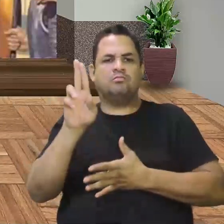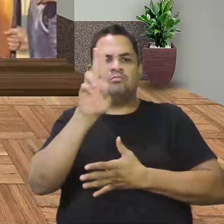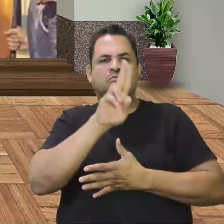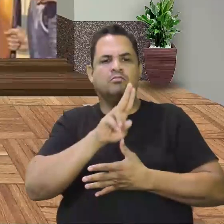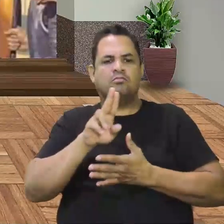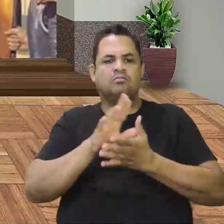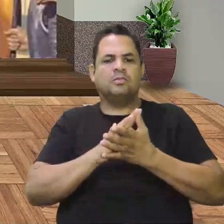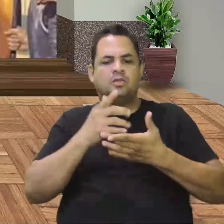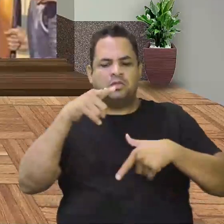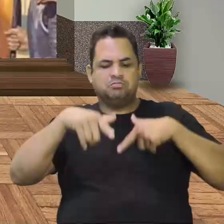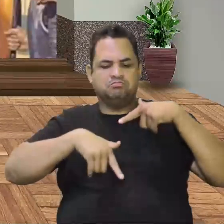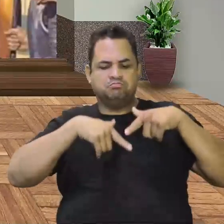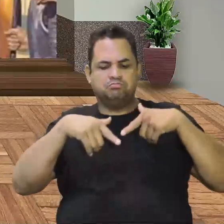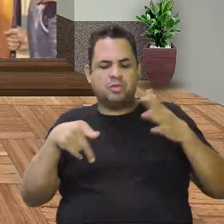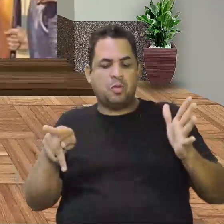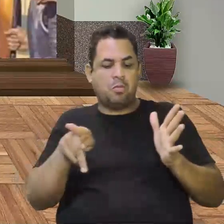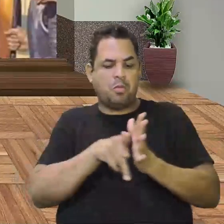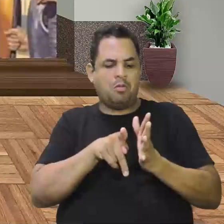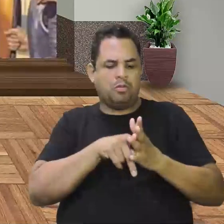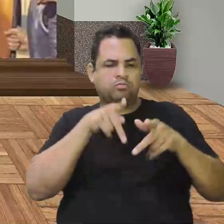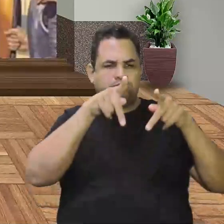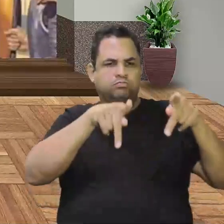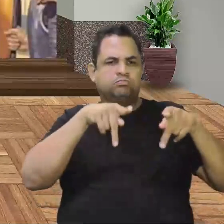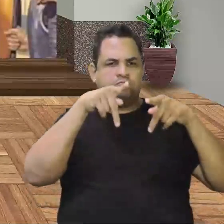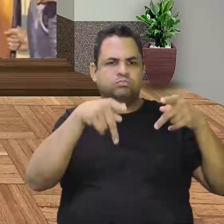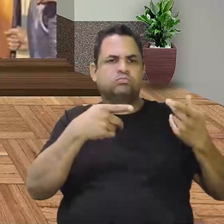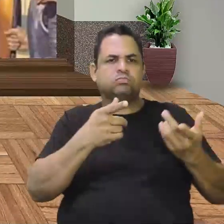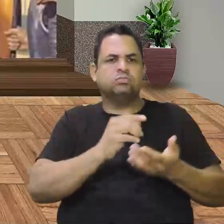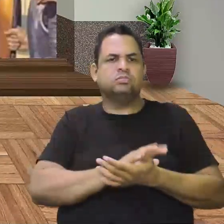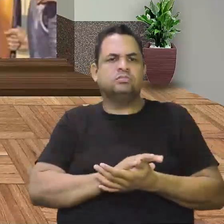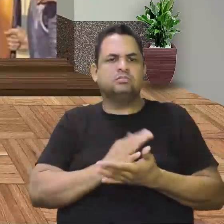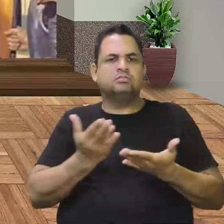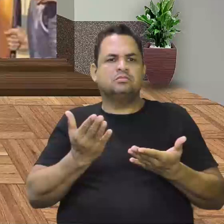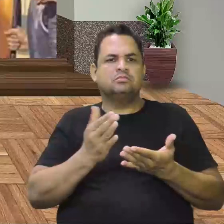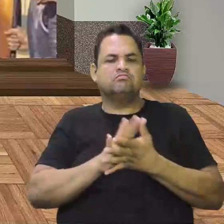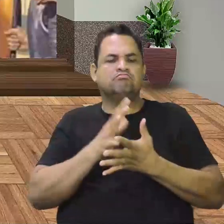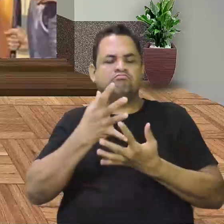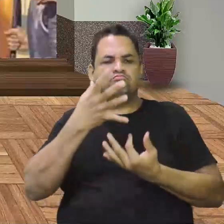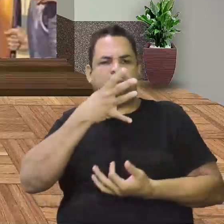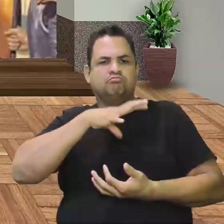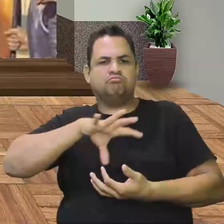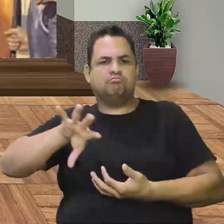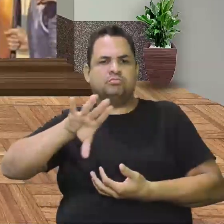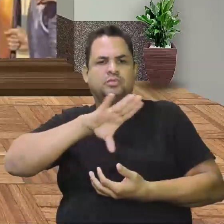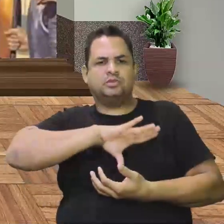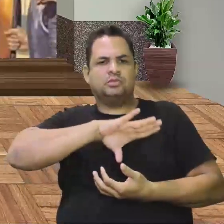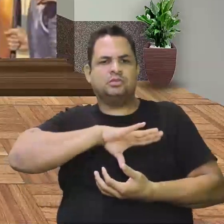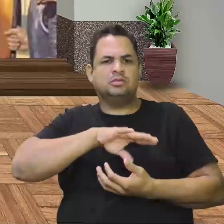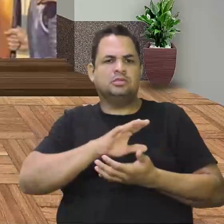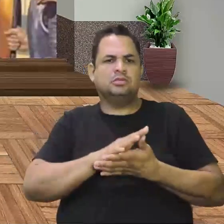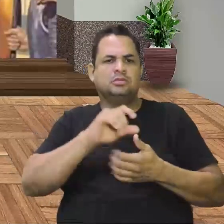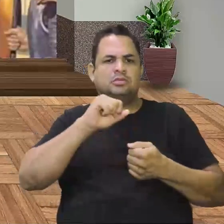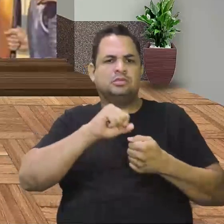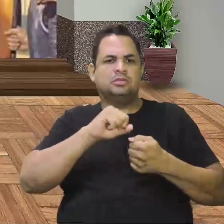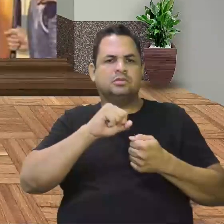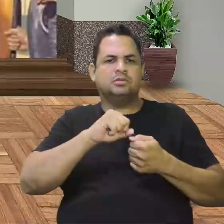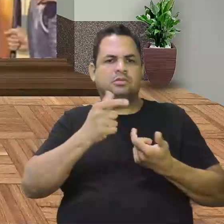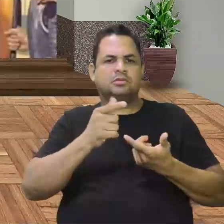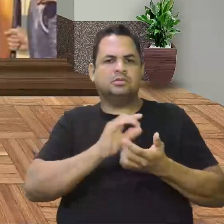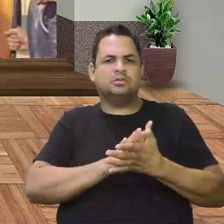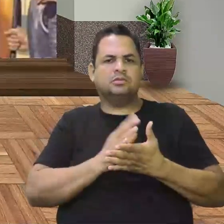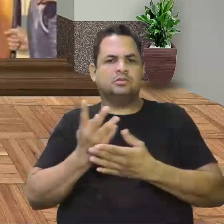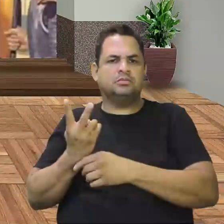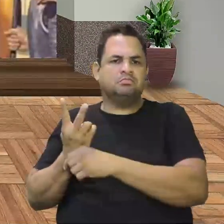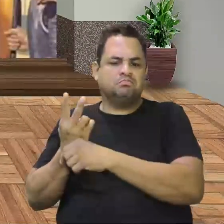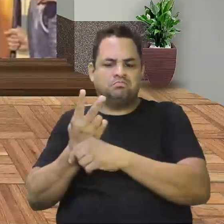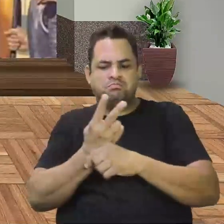de obra desse povo. É por isso que os espanhóis, de cara, não quiseram que os portugueses fizeram que foi buscar